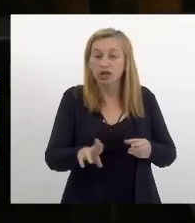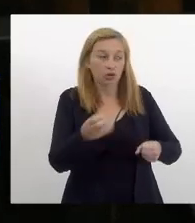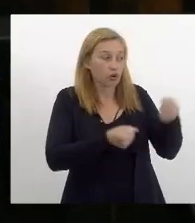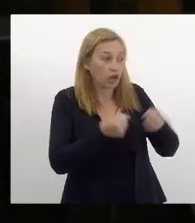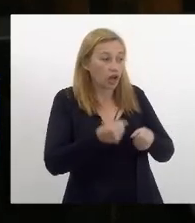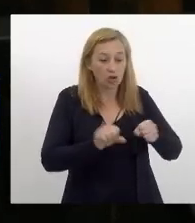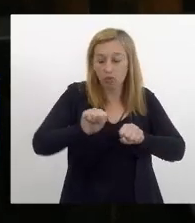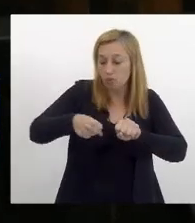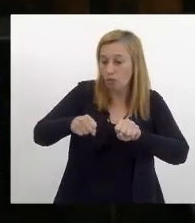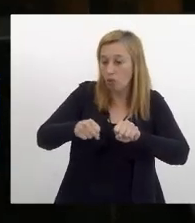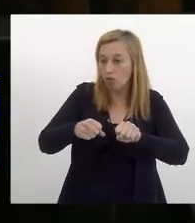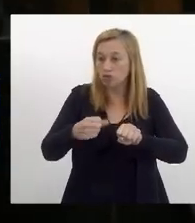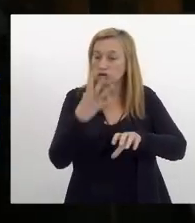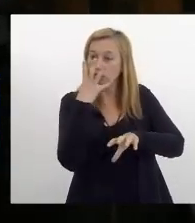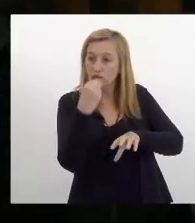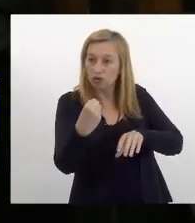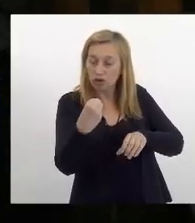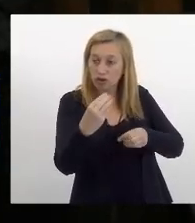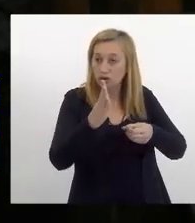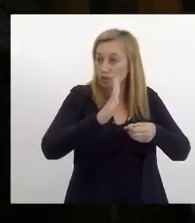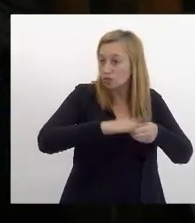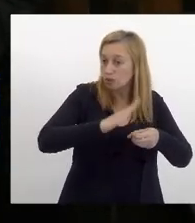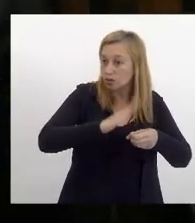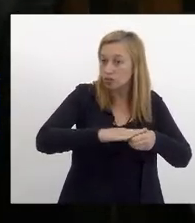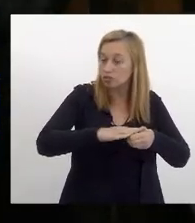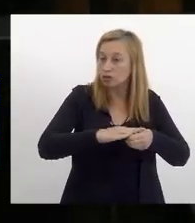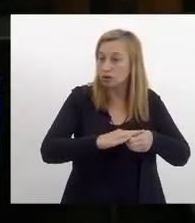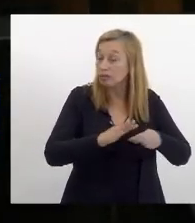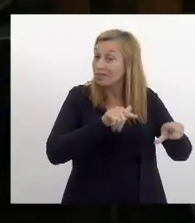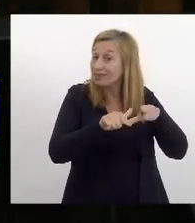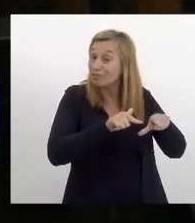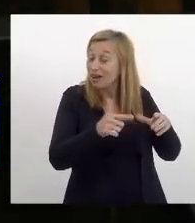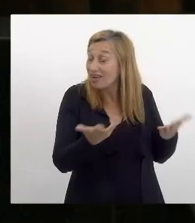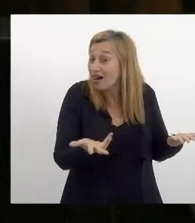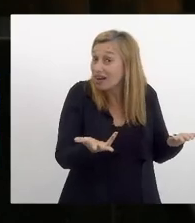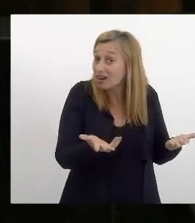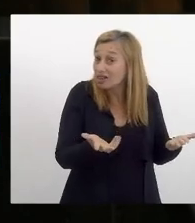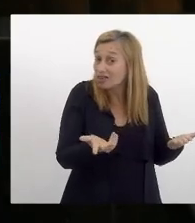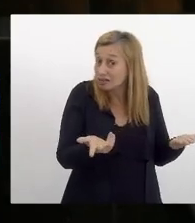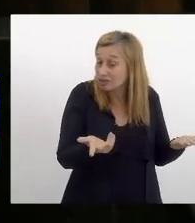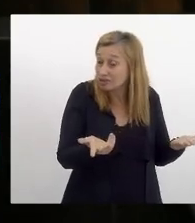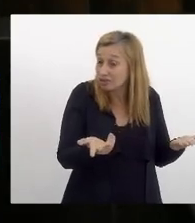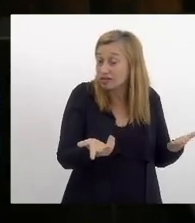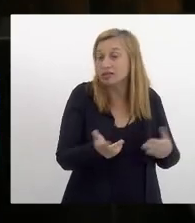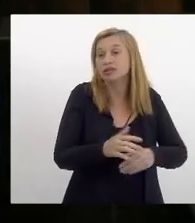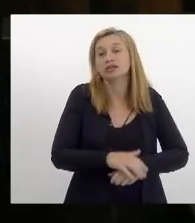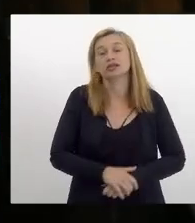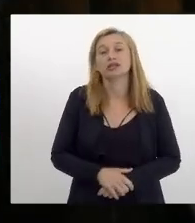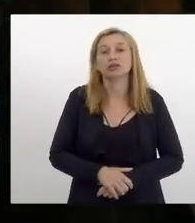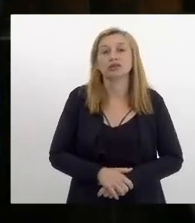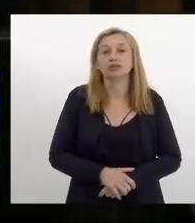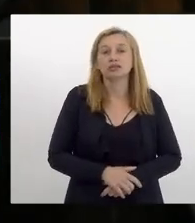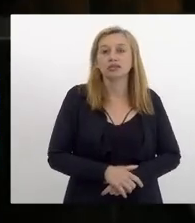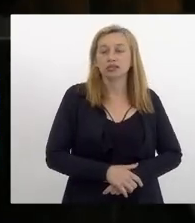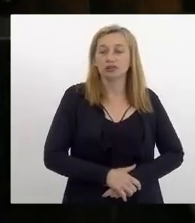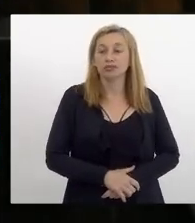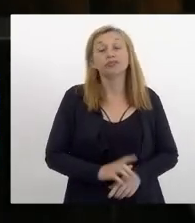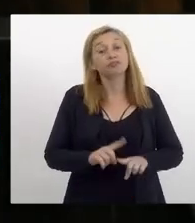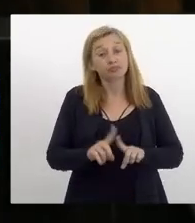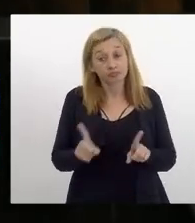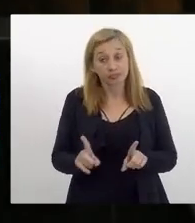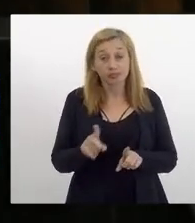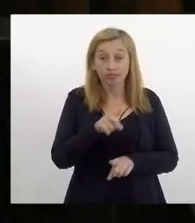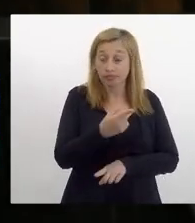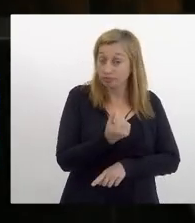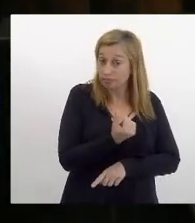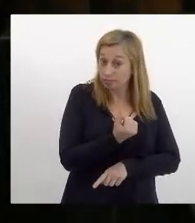carros sejam combis sejam vans sejam motos para manter as suas respectivas famílias mas esse